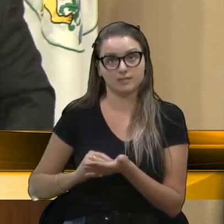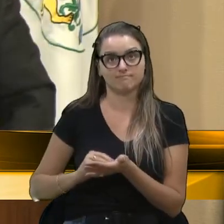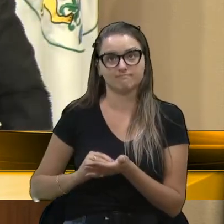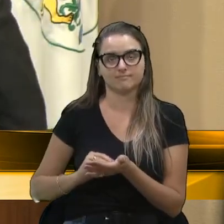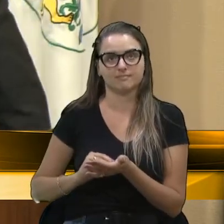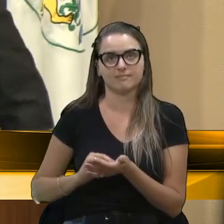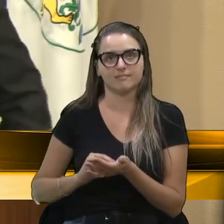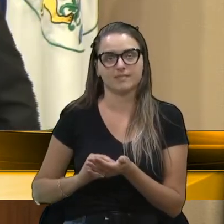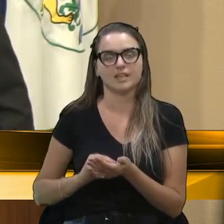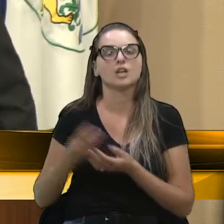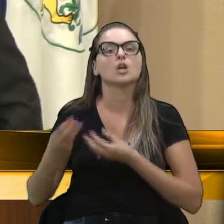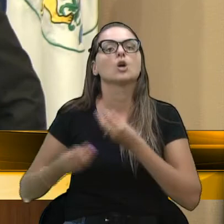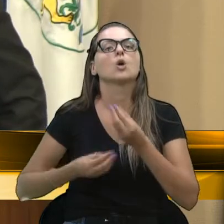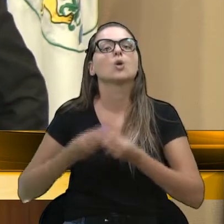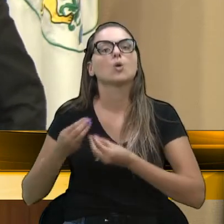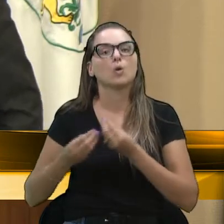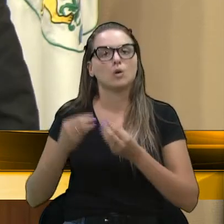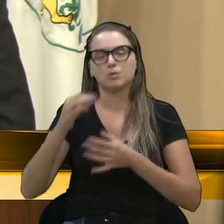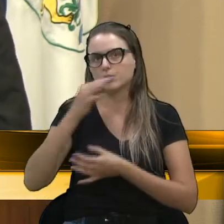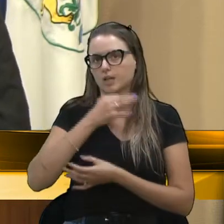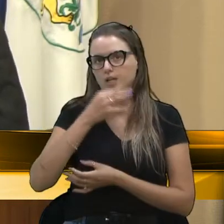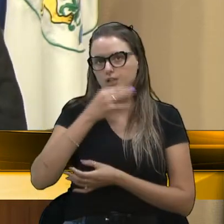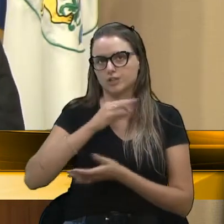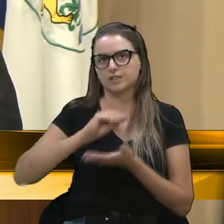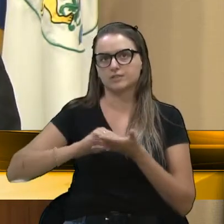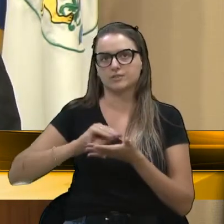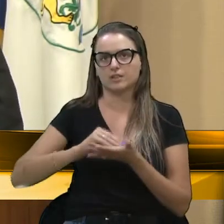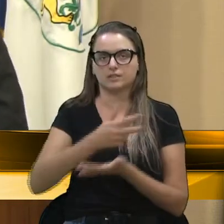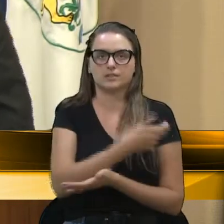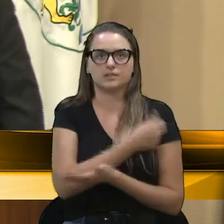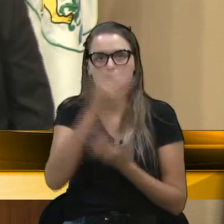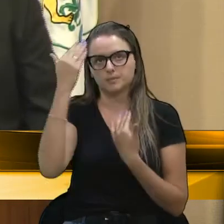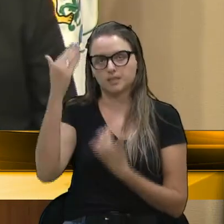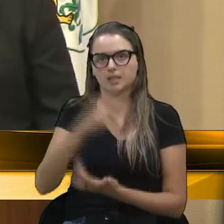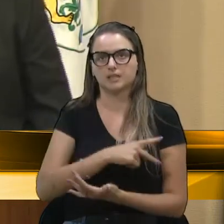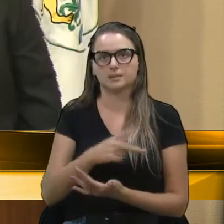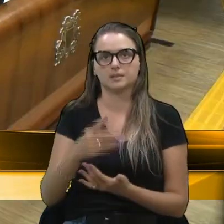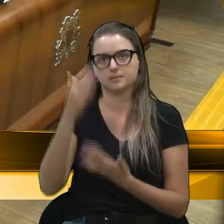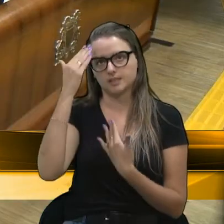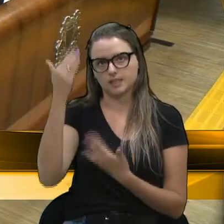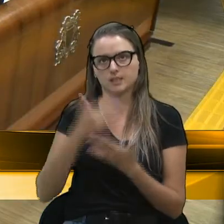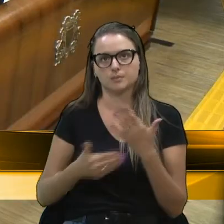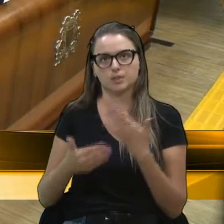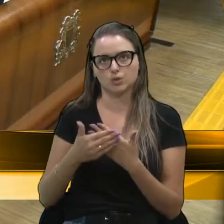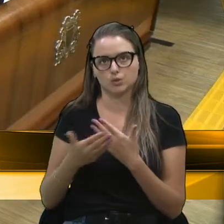como a Caxias está desassistida. Obrigado, presidente. Obrigado, Lopes Pax.